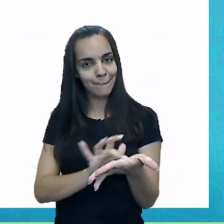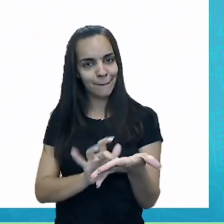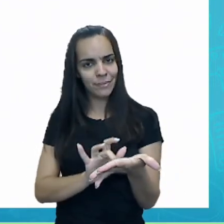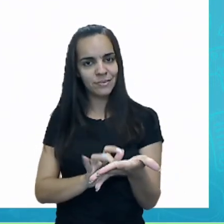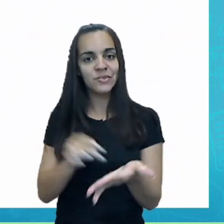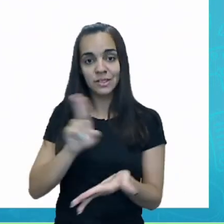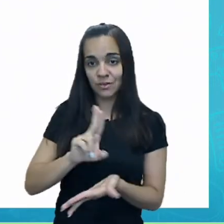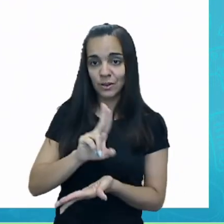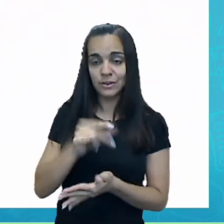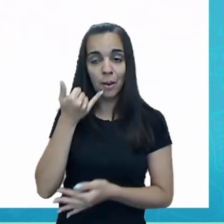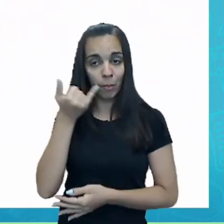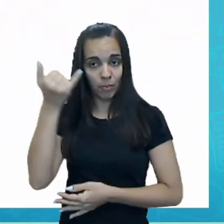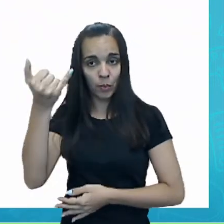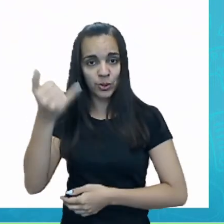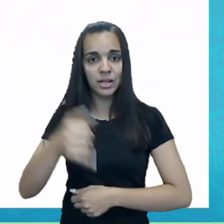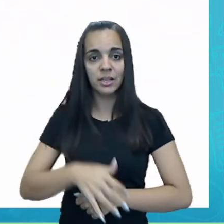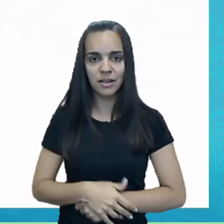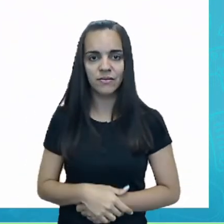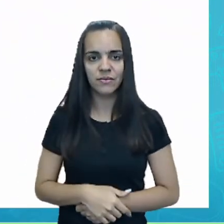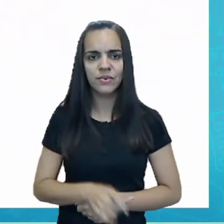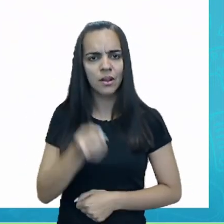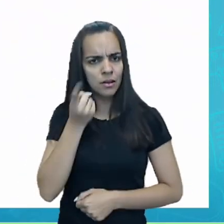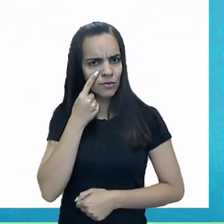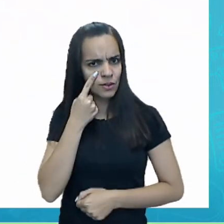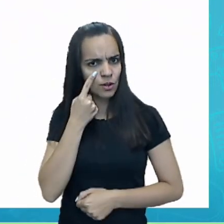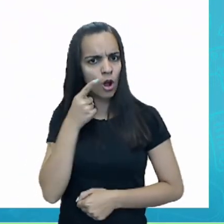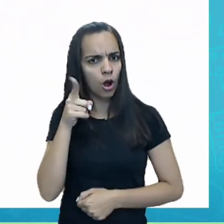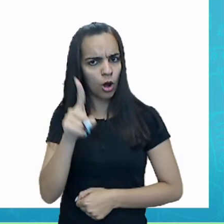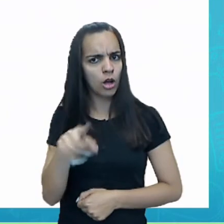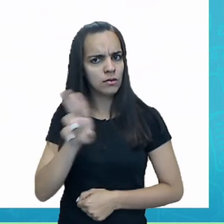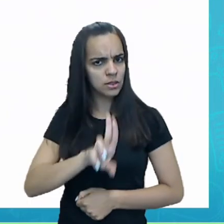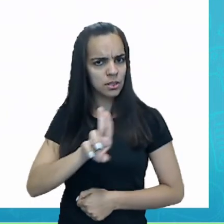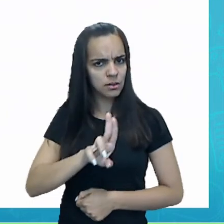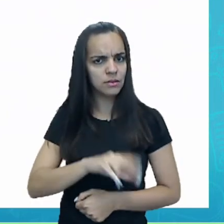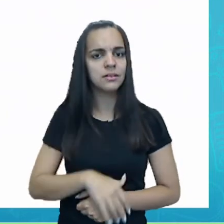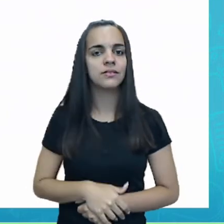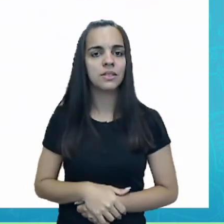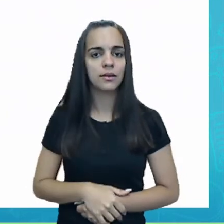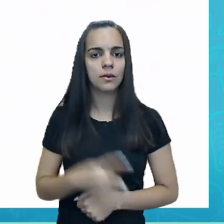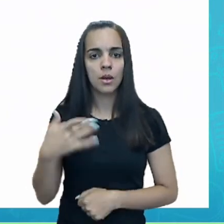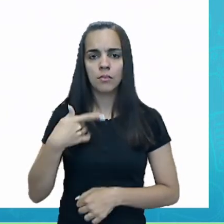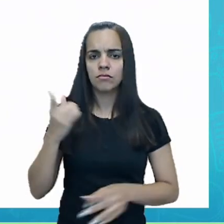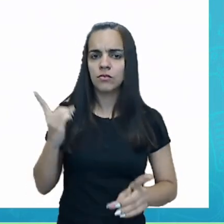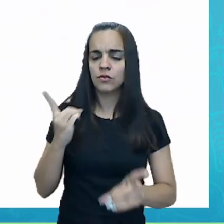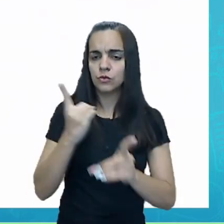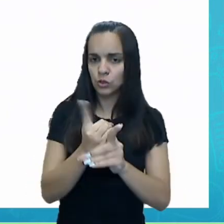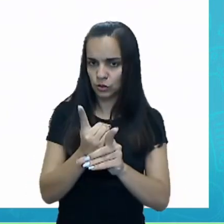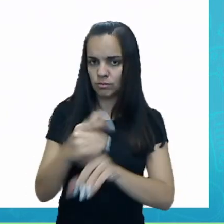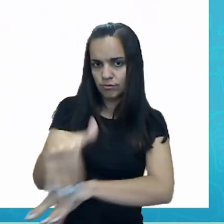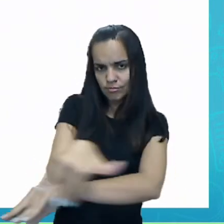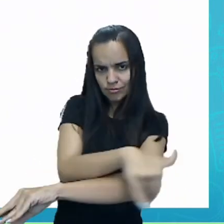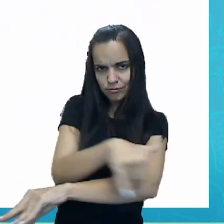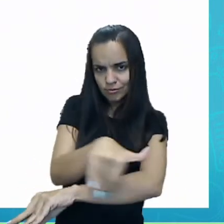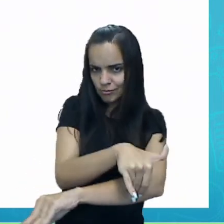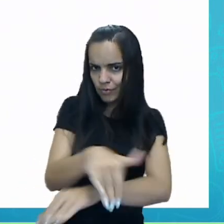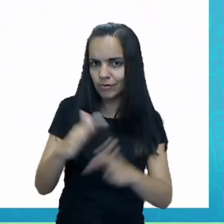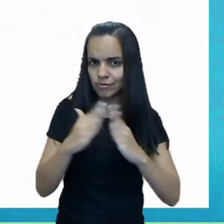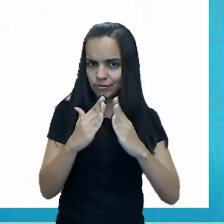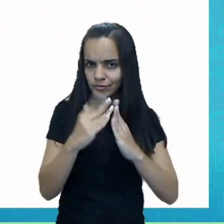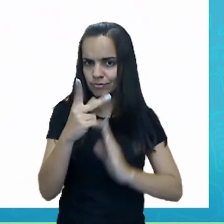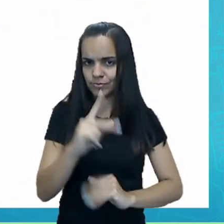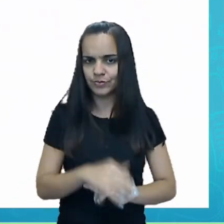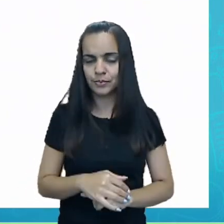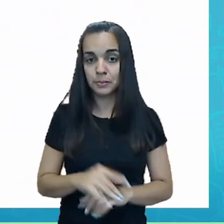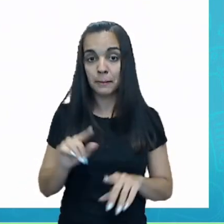pessoa, não é assim? Então olha pra vocês verem onde que vocês estão usando. Para identificar o endereço da casa de vocês, para